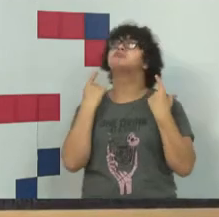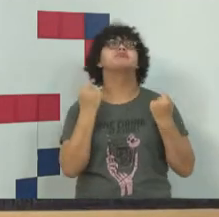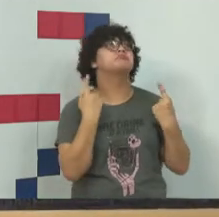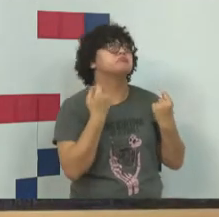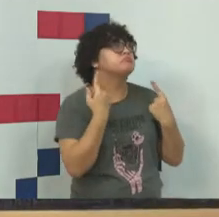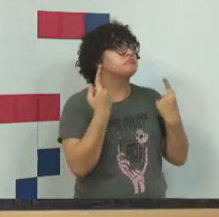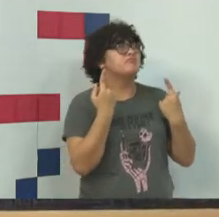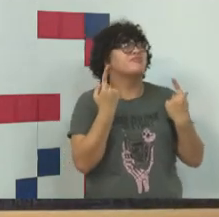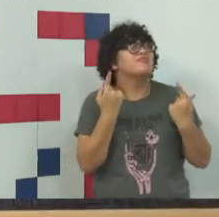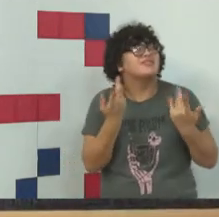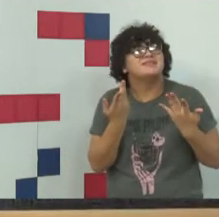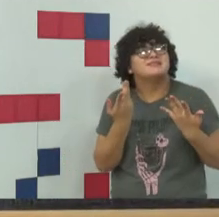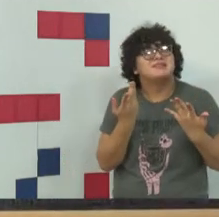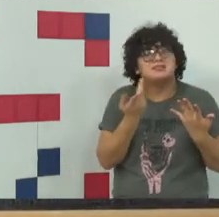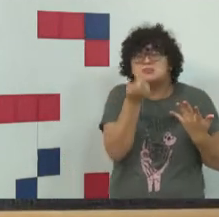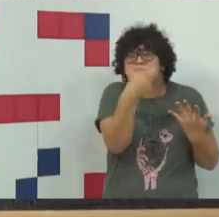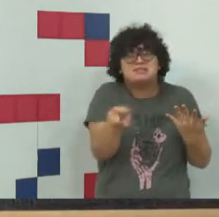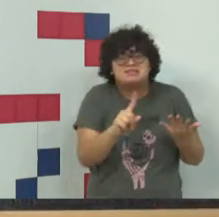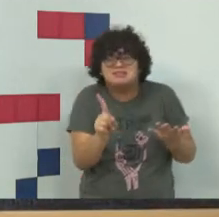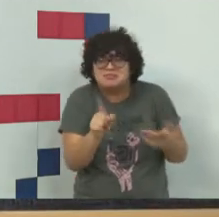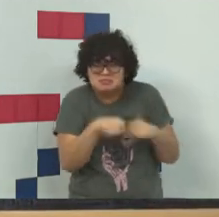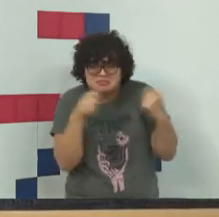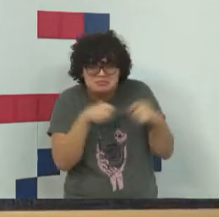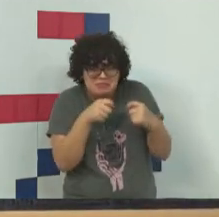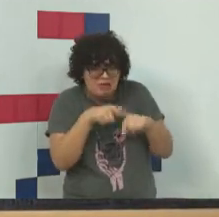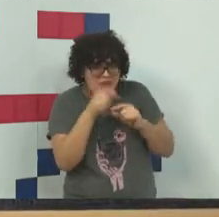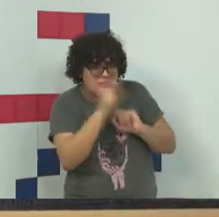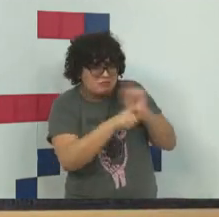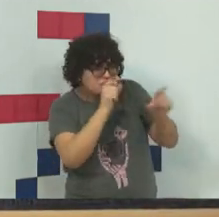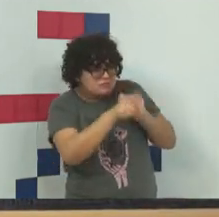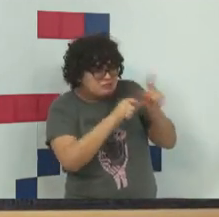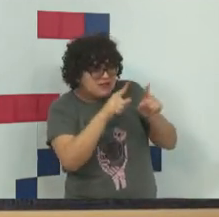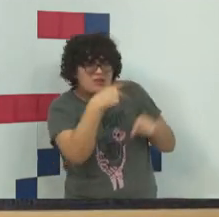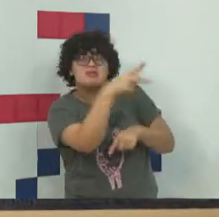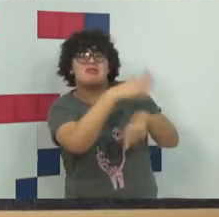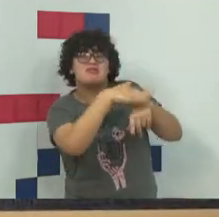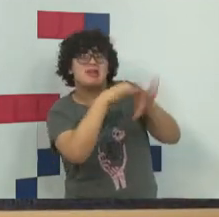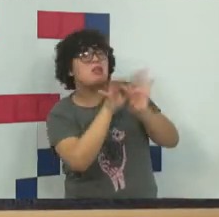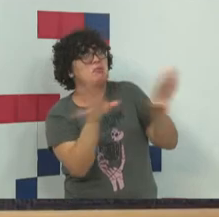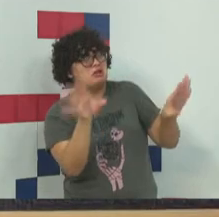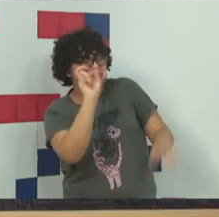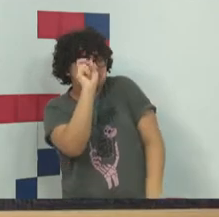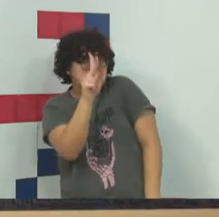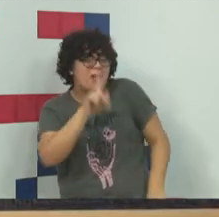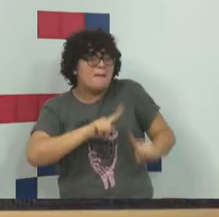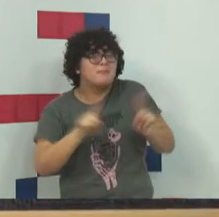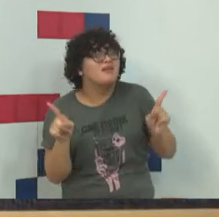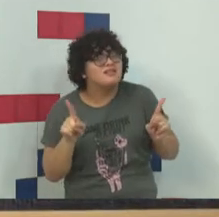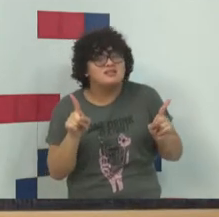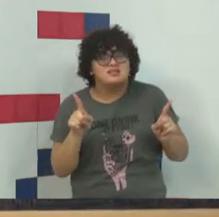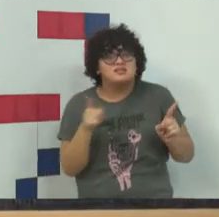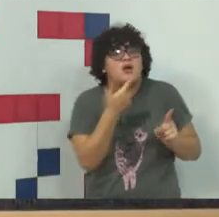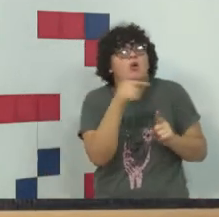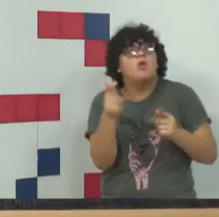Está expressando, não precisa, mas está expressando. Ok, é a liberdade de expressão. Outra coisa é quando a